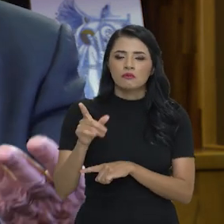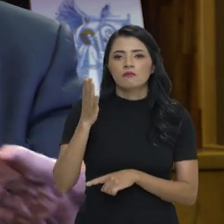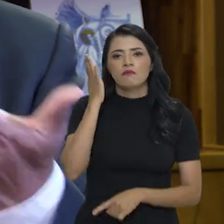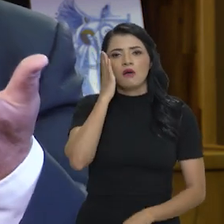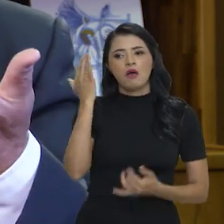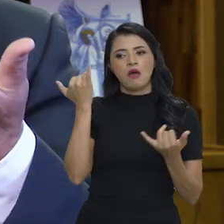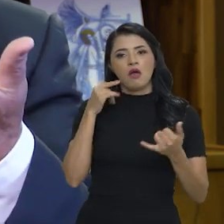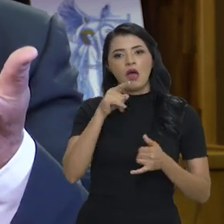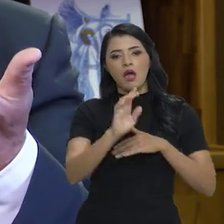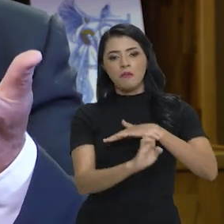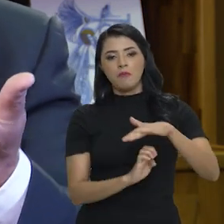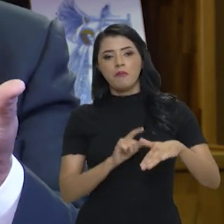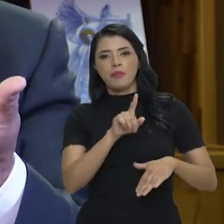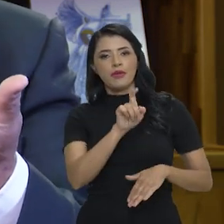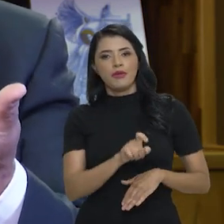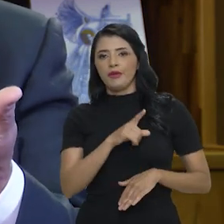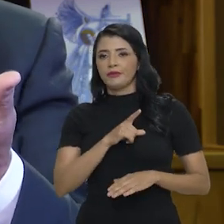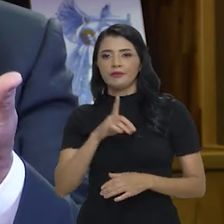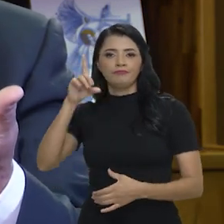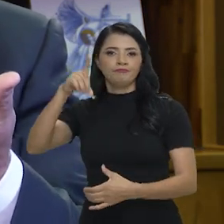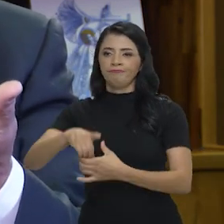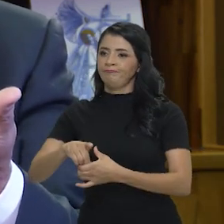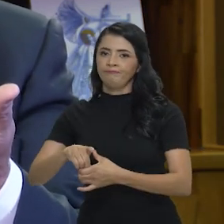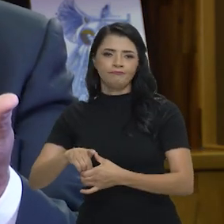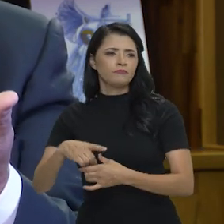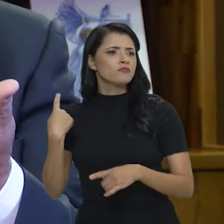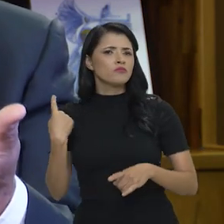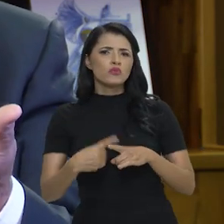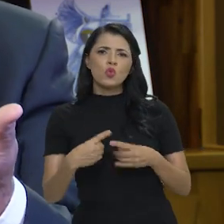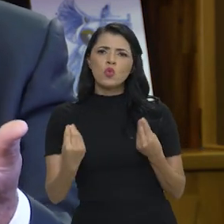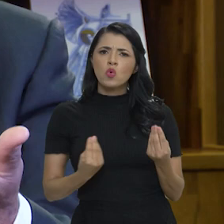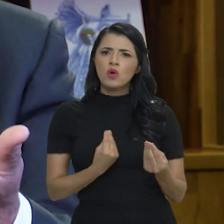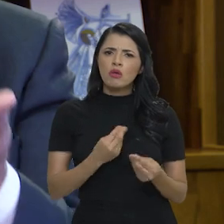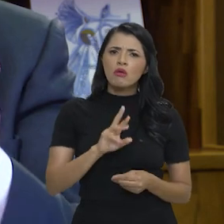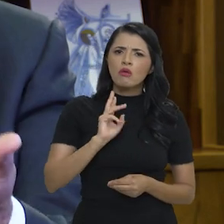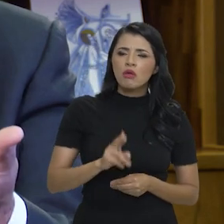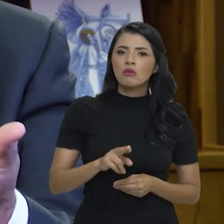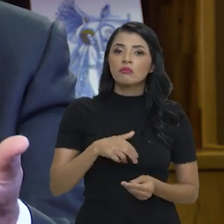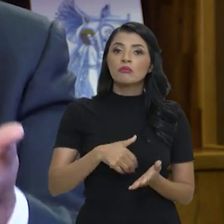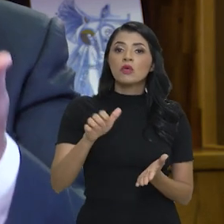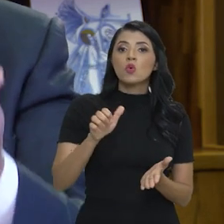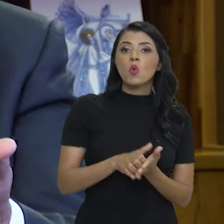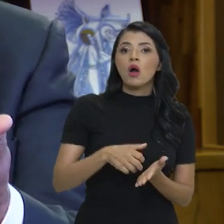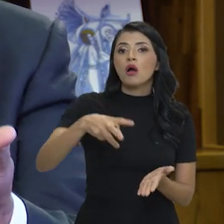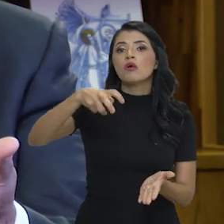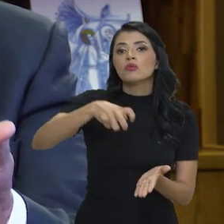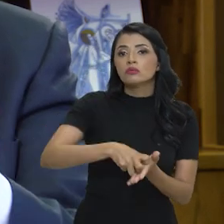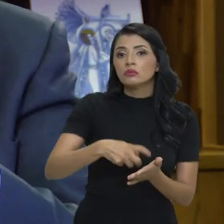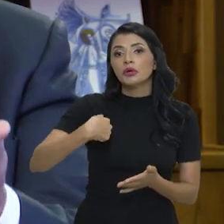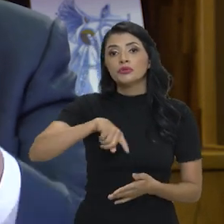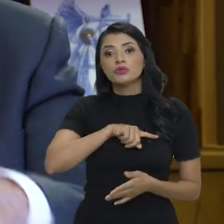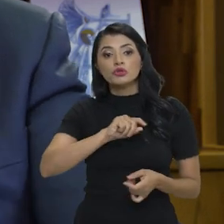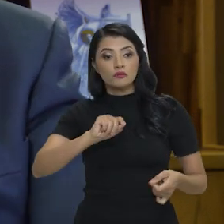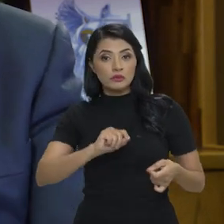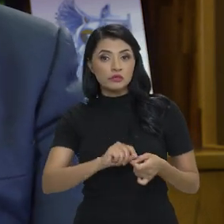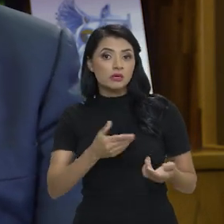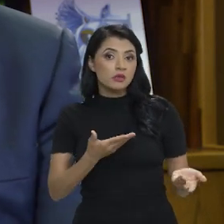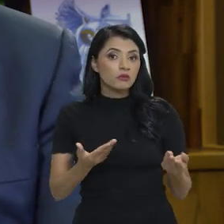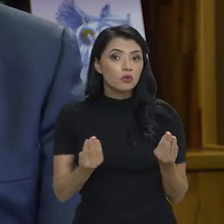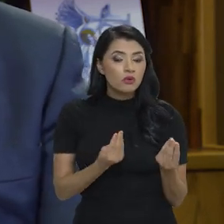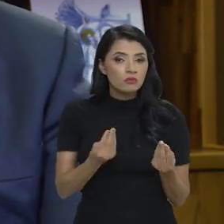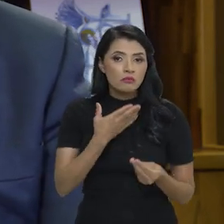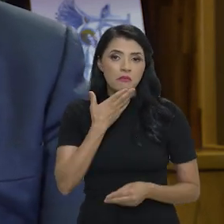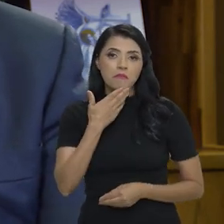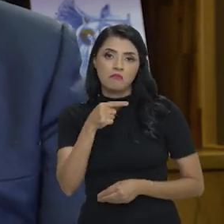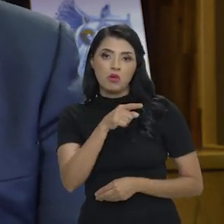lá, ele vai saber a empresa X não depositou, qual é a razão, qual a atuação, quais as ações que nós devemos fazer